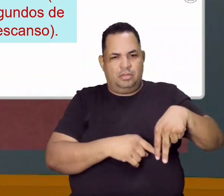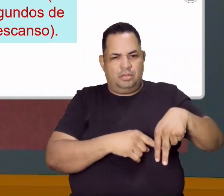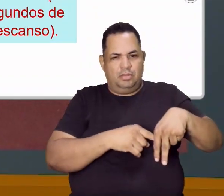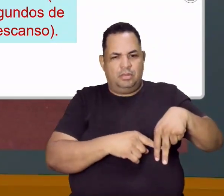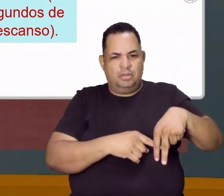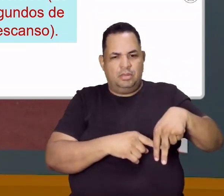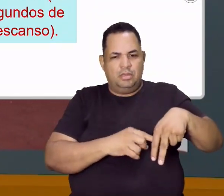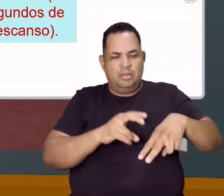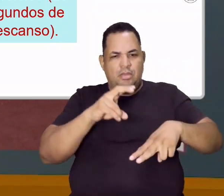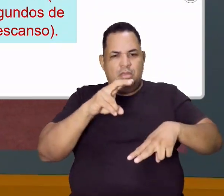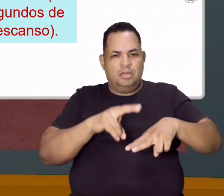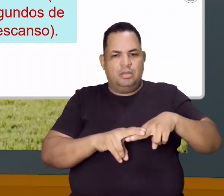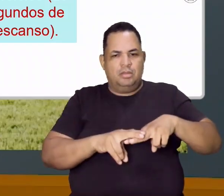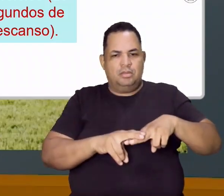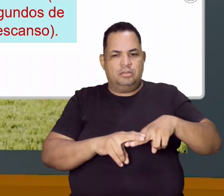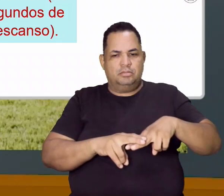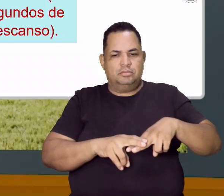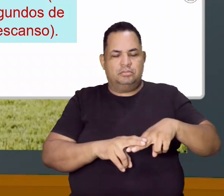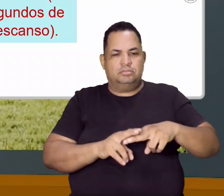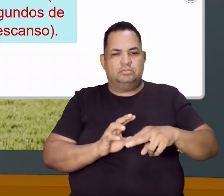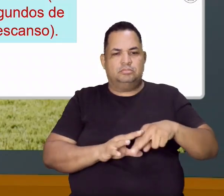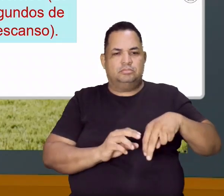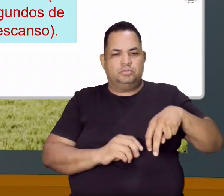cadeira e vai voltar, tá?